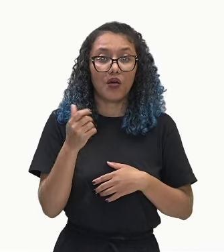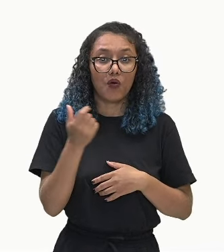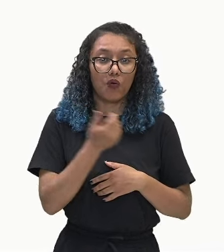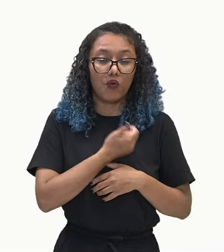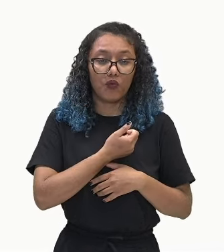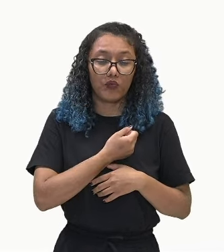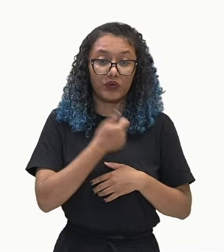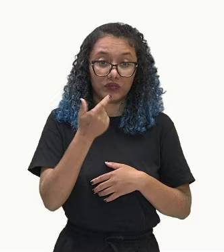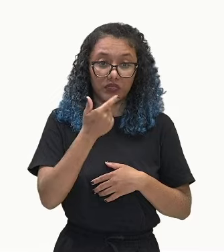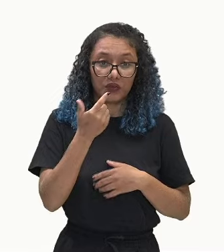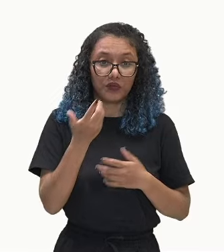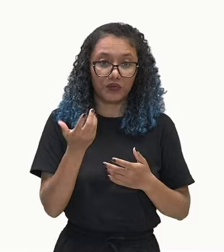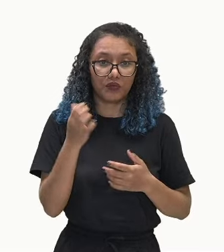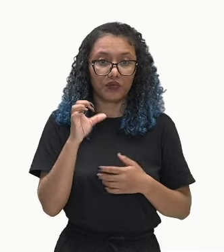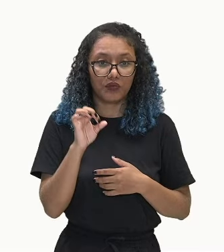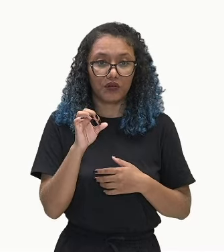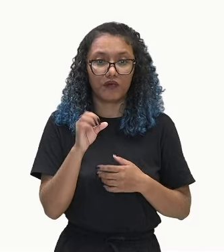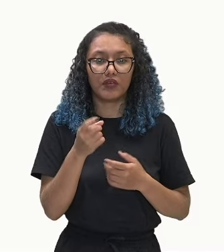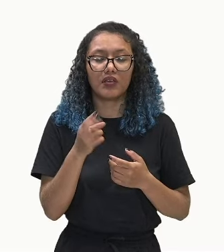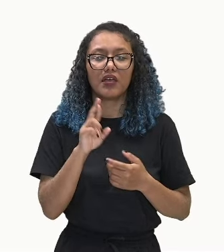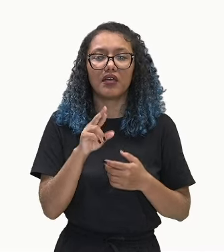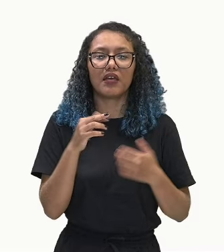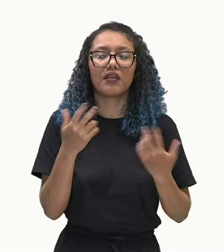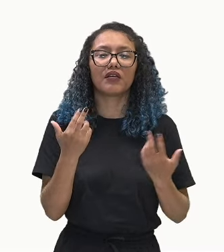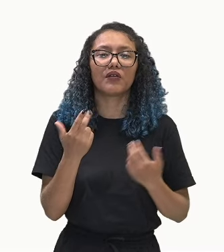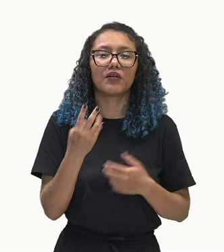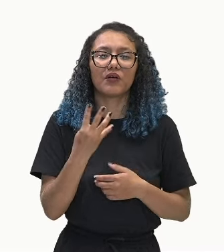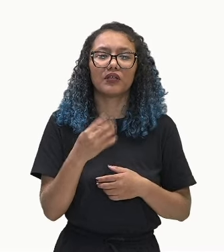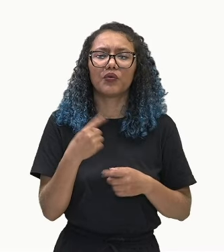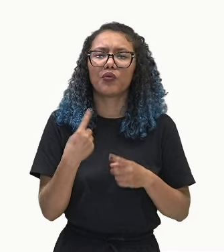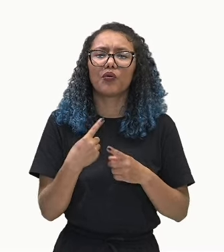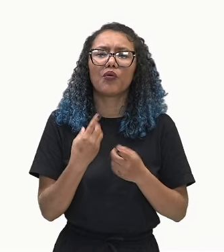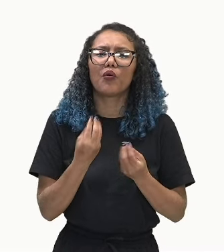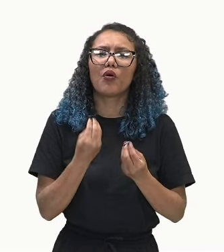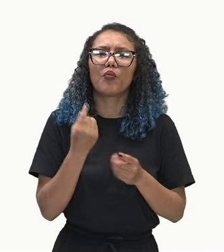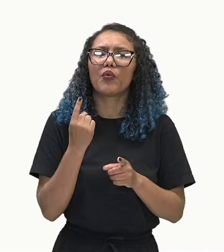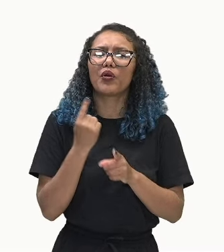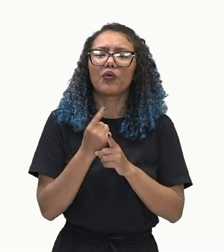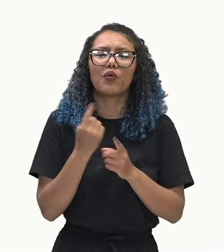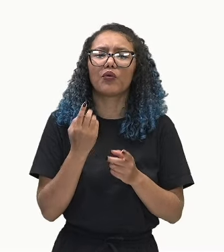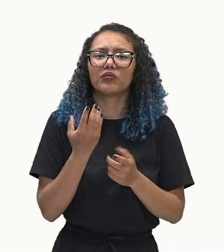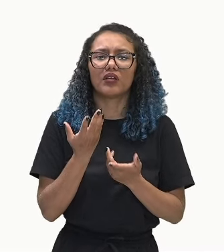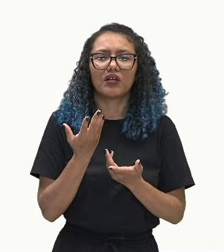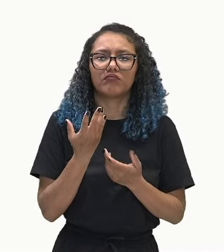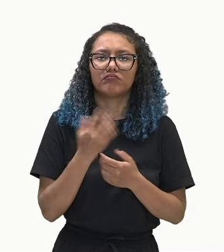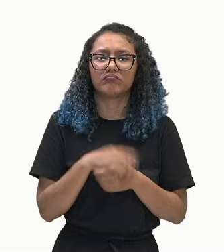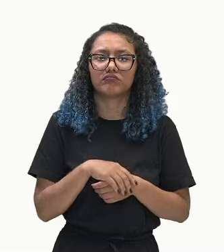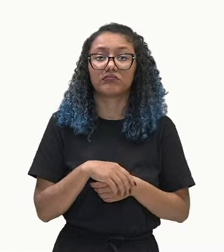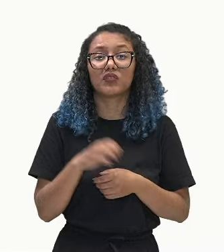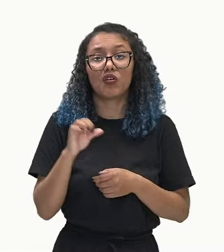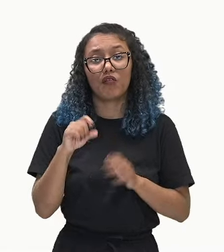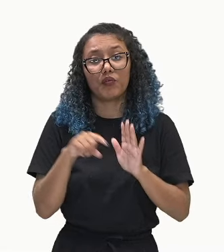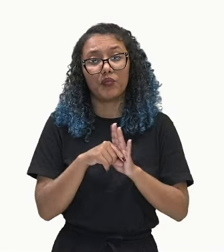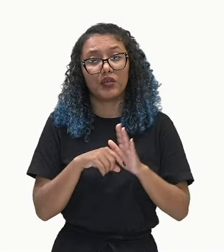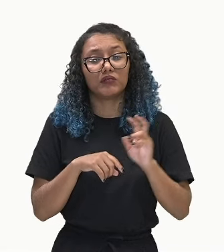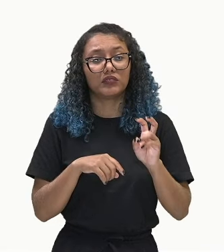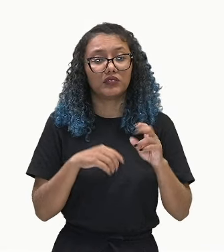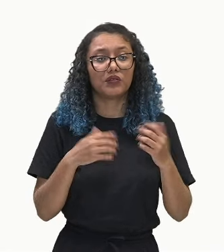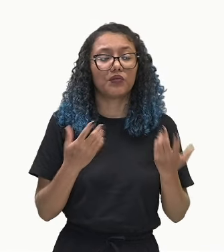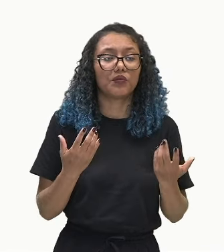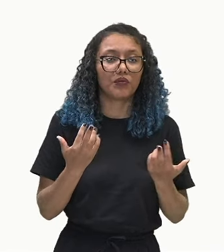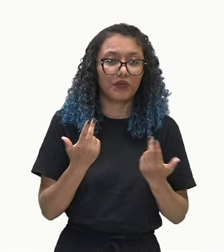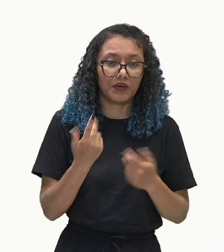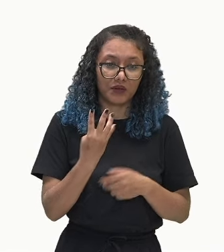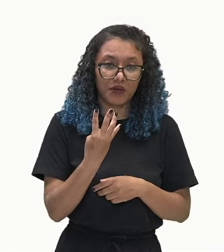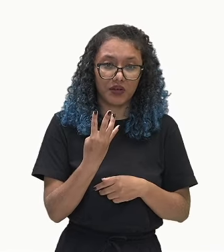Quem é a razão? 4. Como que eu sei a razão? 9 menos 5. 9 menos 5 é 4. Então, nós